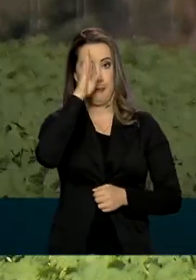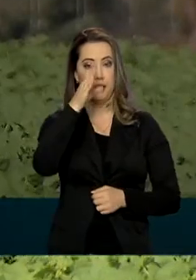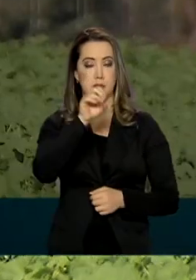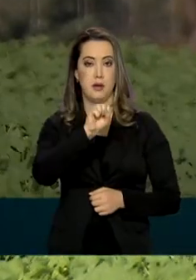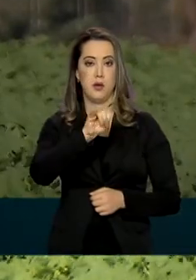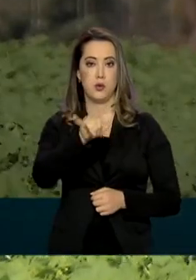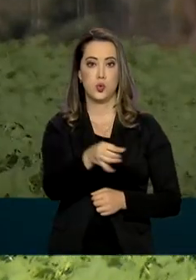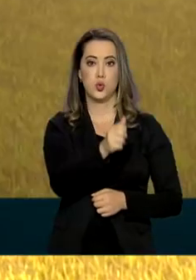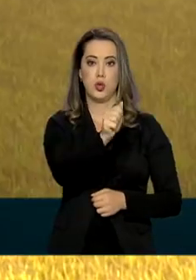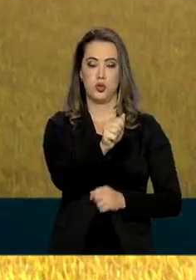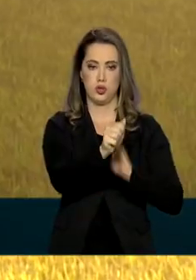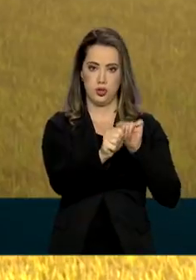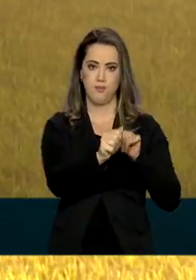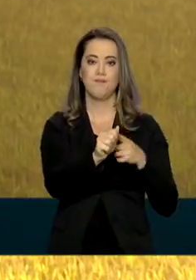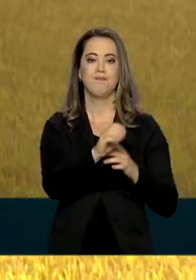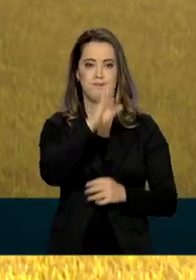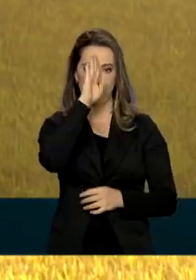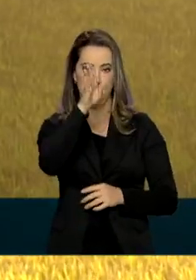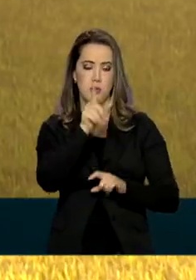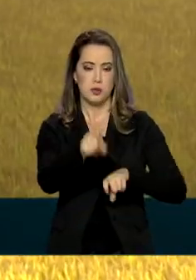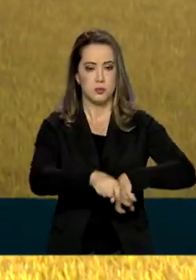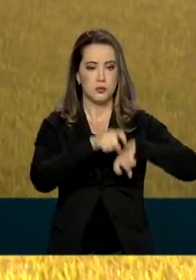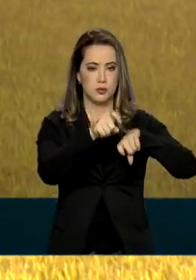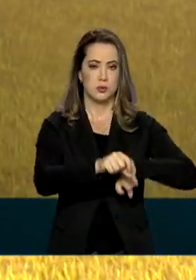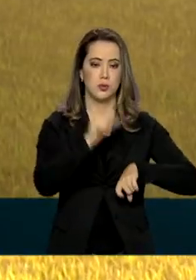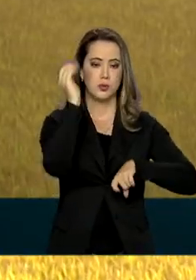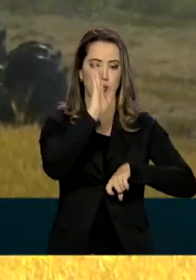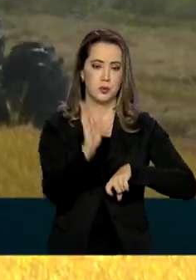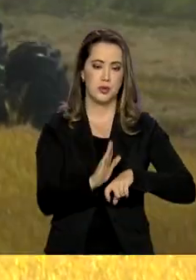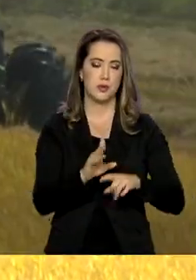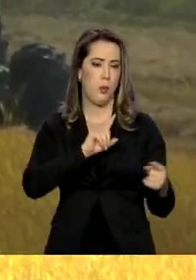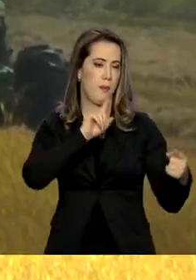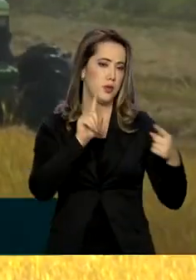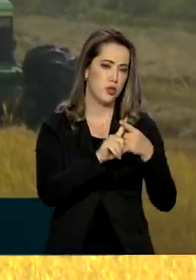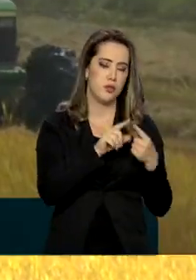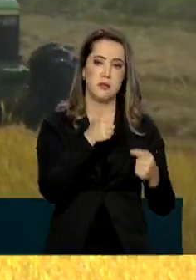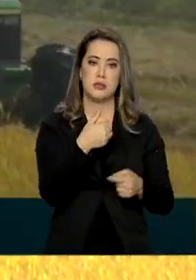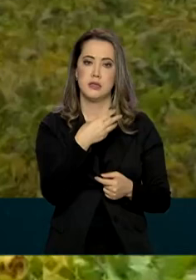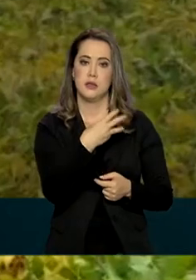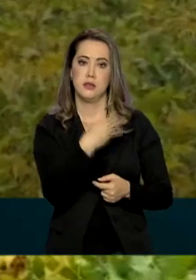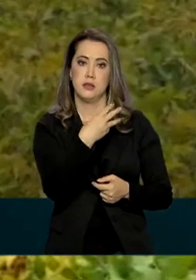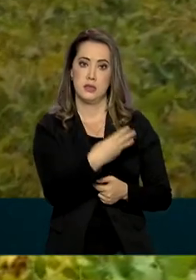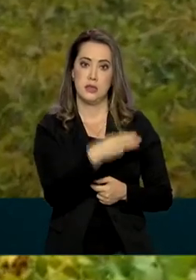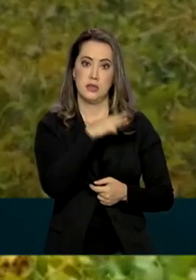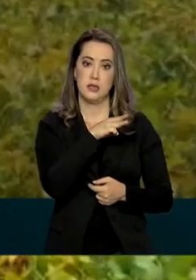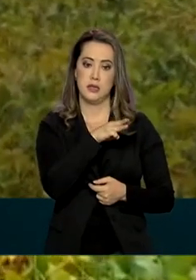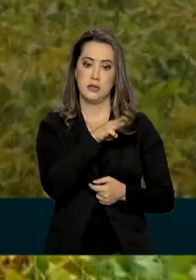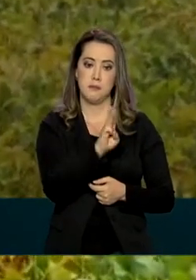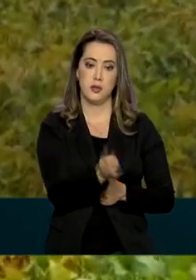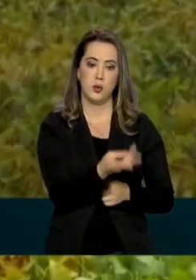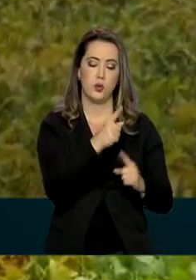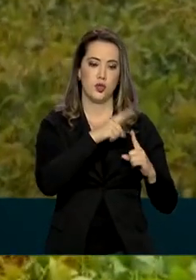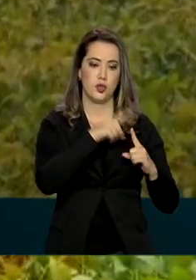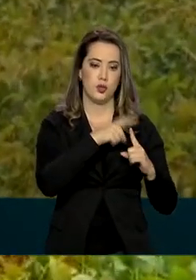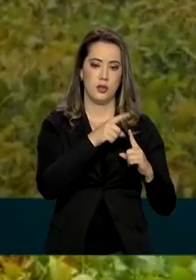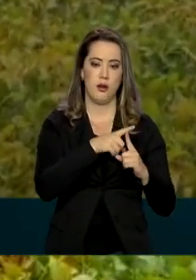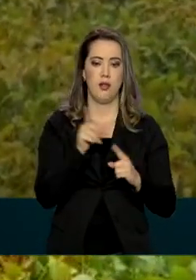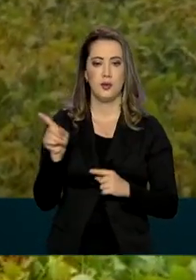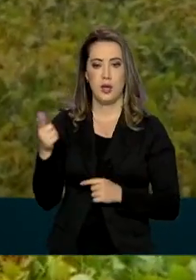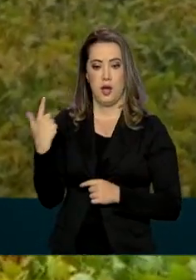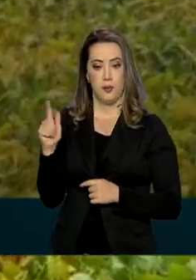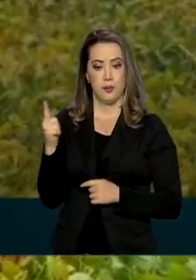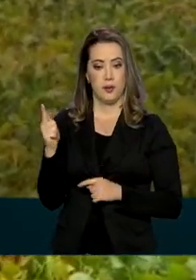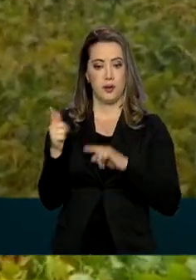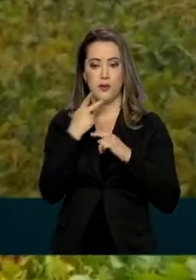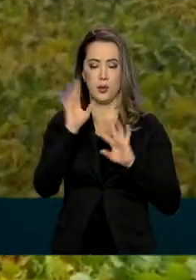agricultura brasileira. A expectativa é colher mais de 133 milhões de toneladas. Esse produtor de soja de Goiás disse